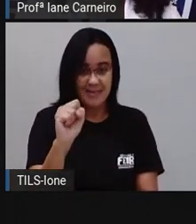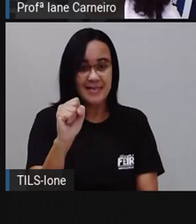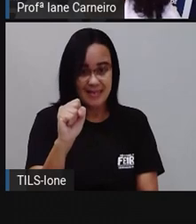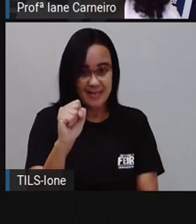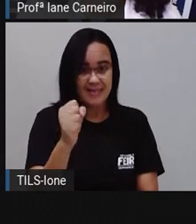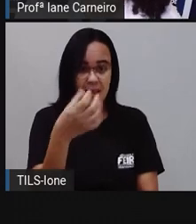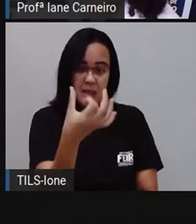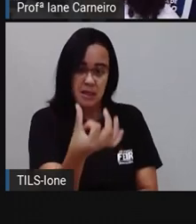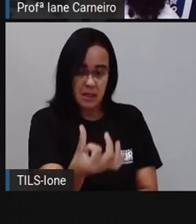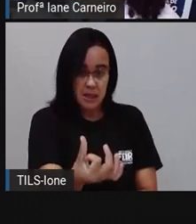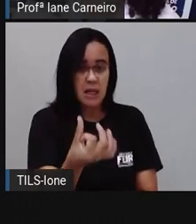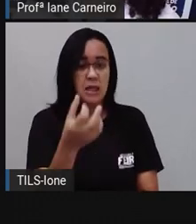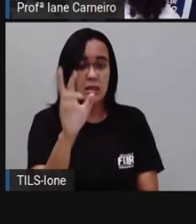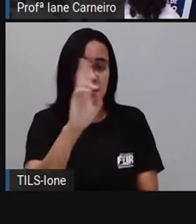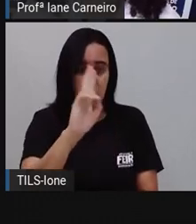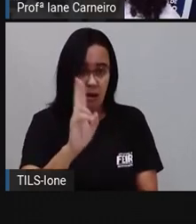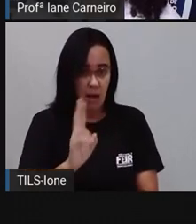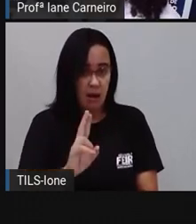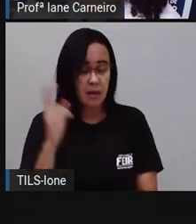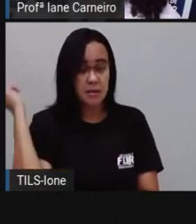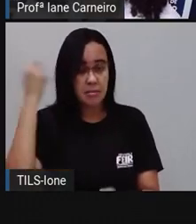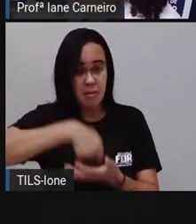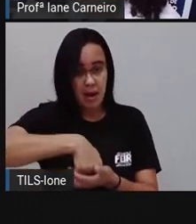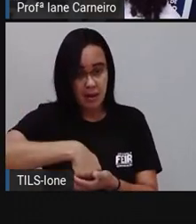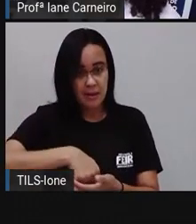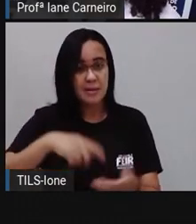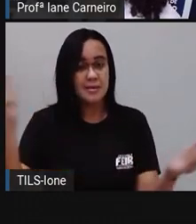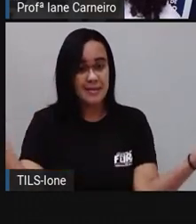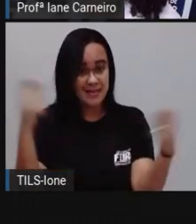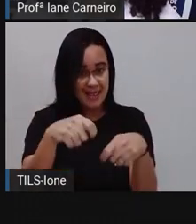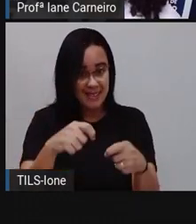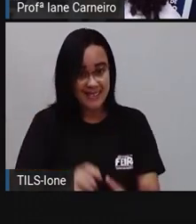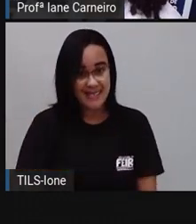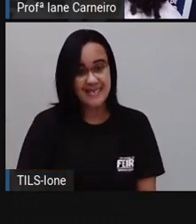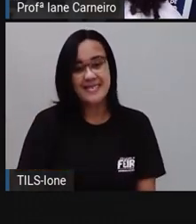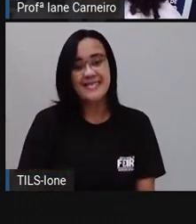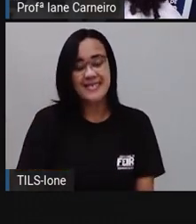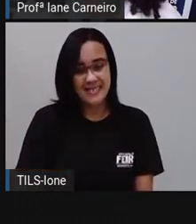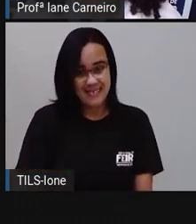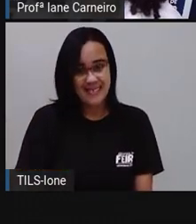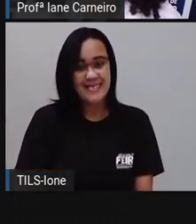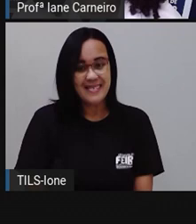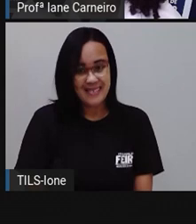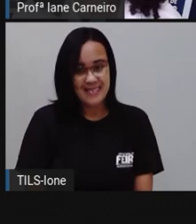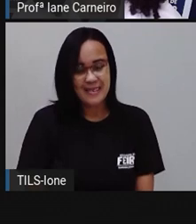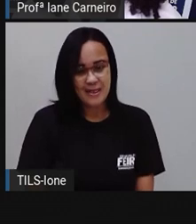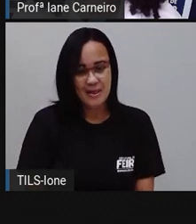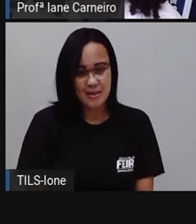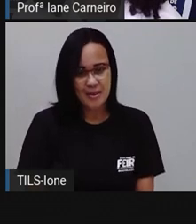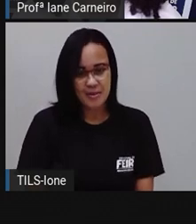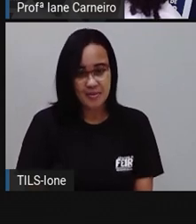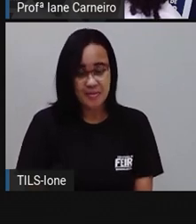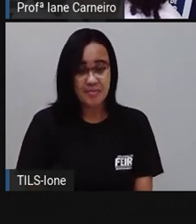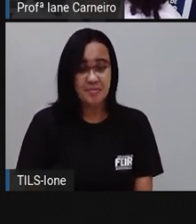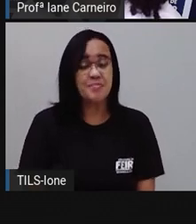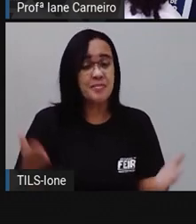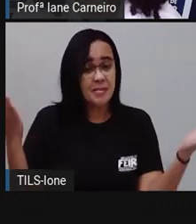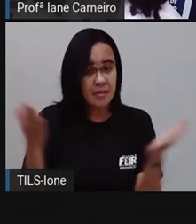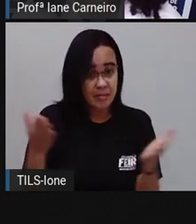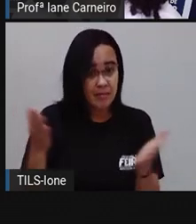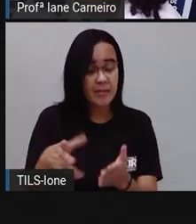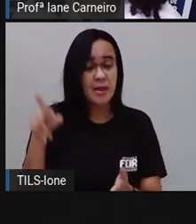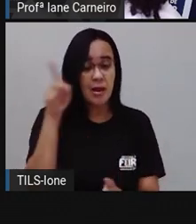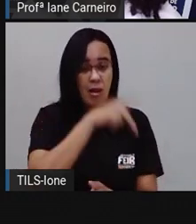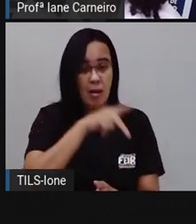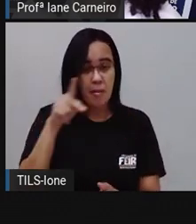seis reais. Pro, deixa a Pro, deixa abrir aqui. Só que a Pro agora, vou duplicar aqui esse, que eu quero fazer